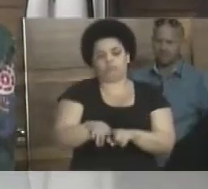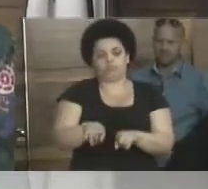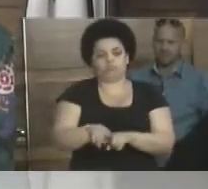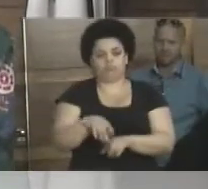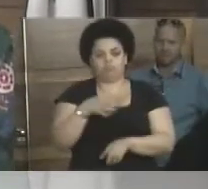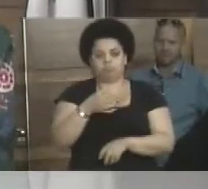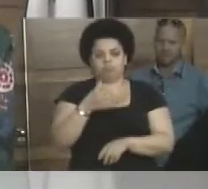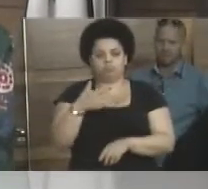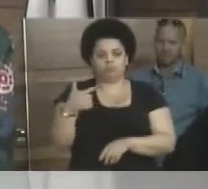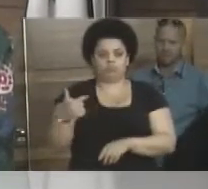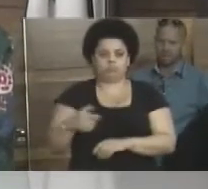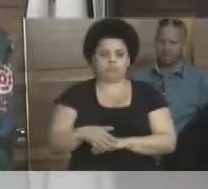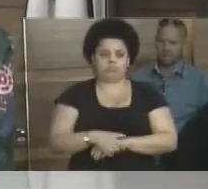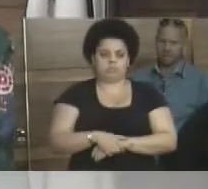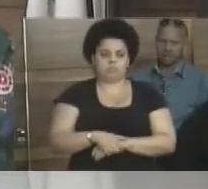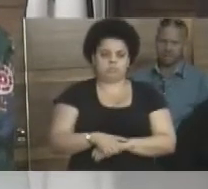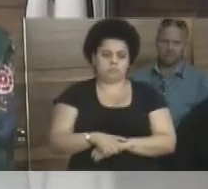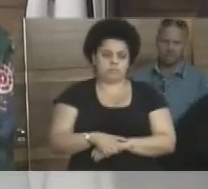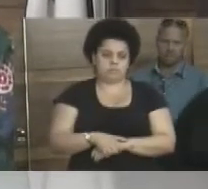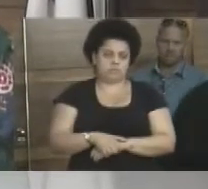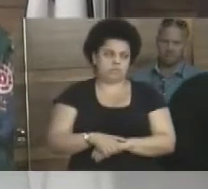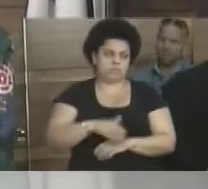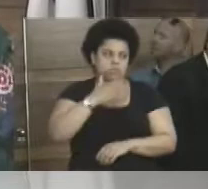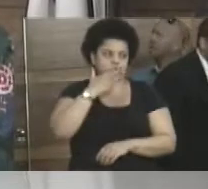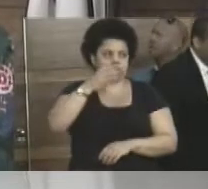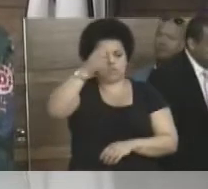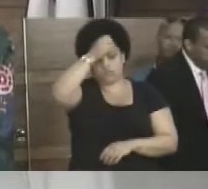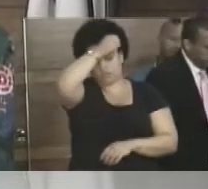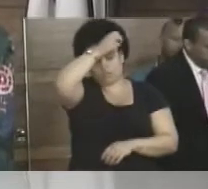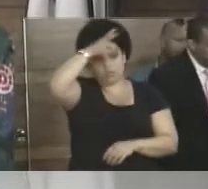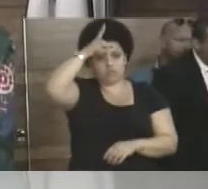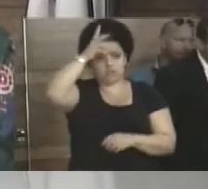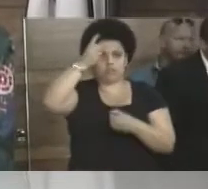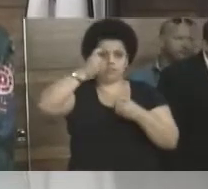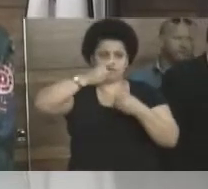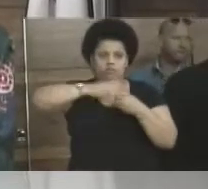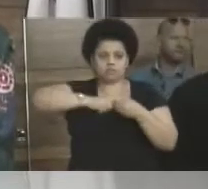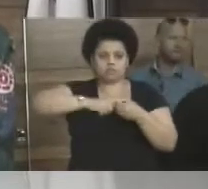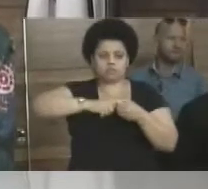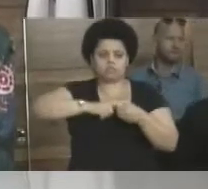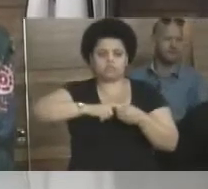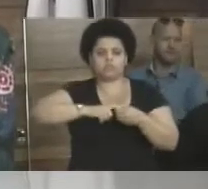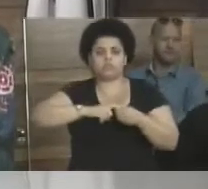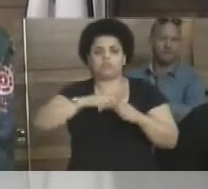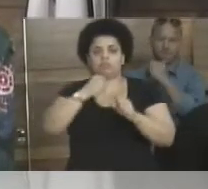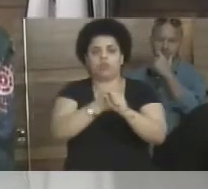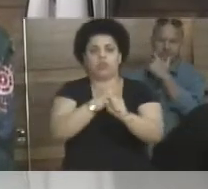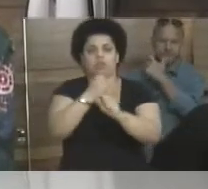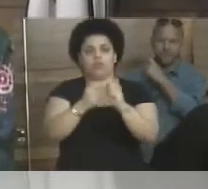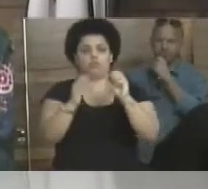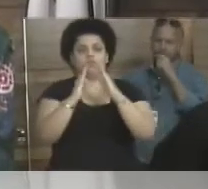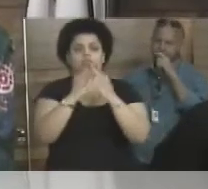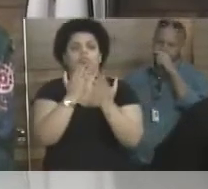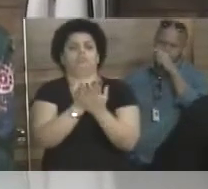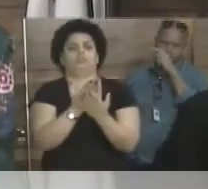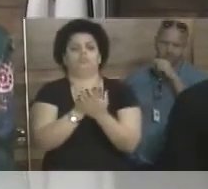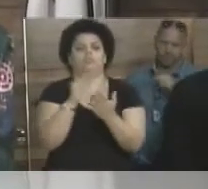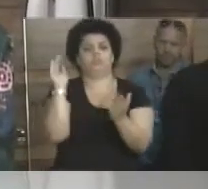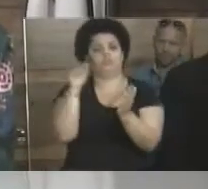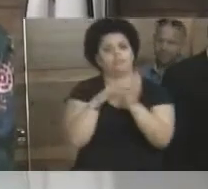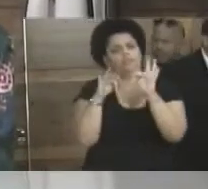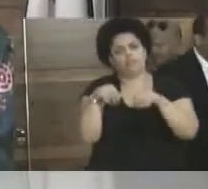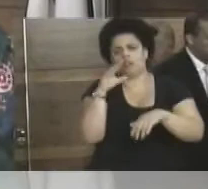622, solicitando ao prefeito informações sobre a retomada e o término da obra da creche localizada